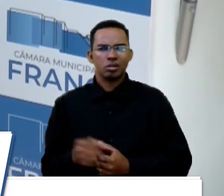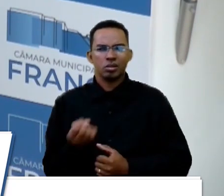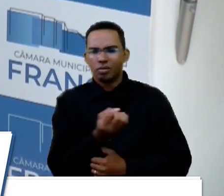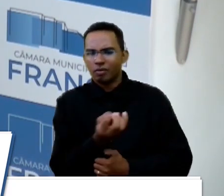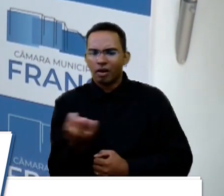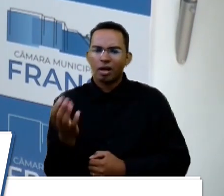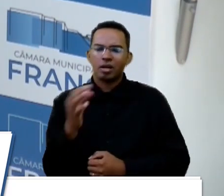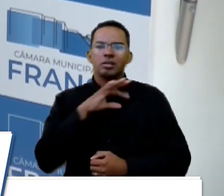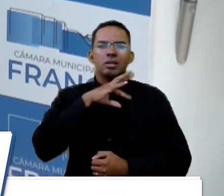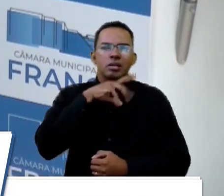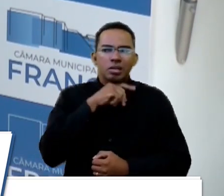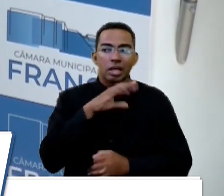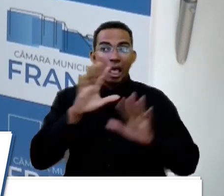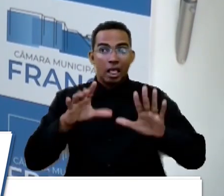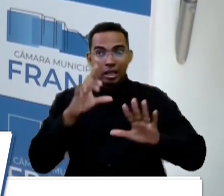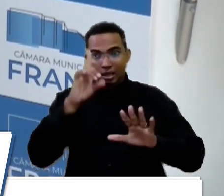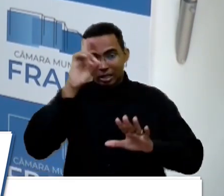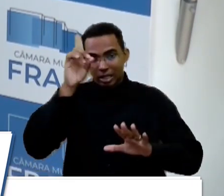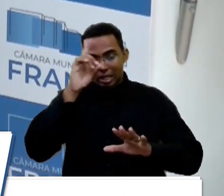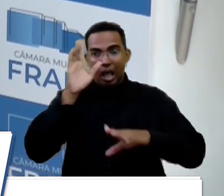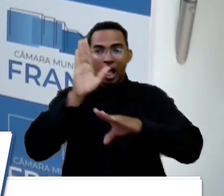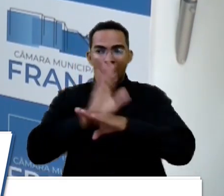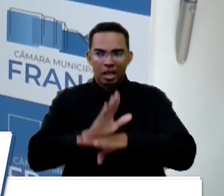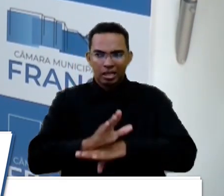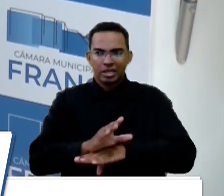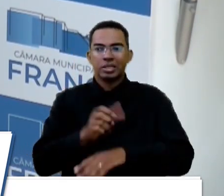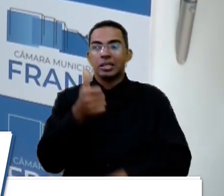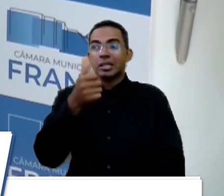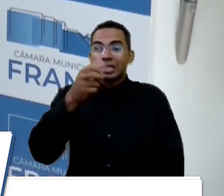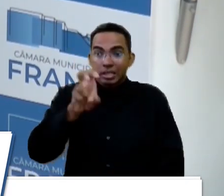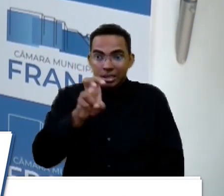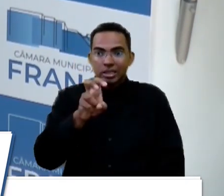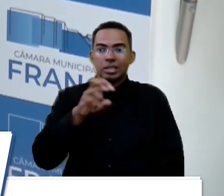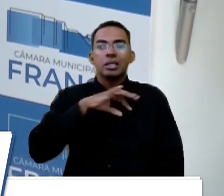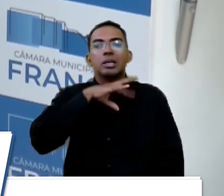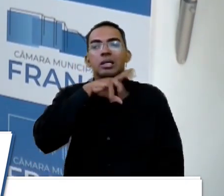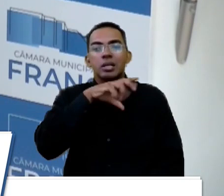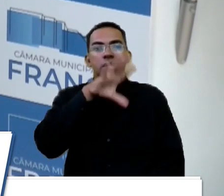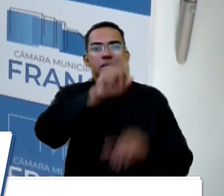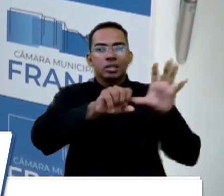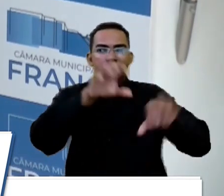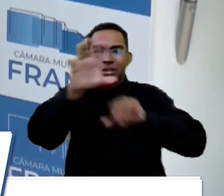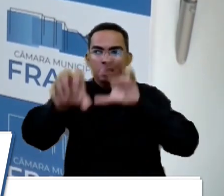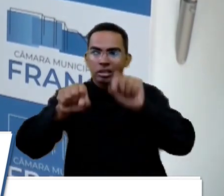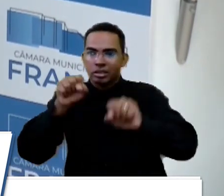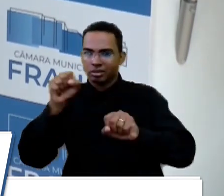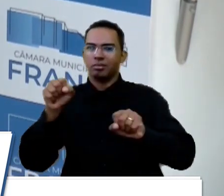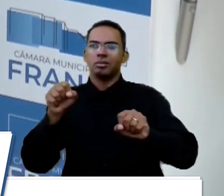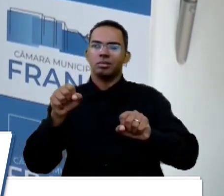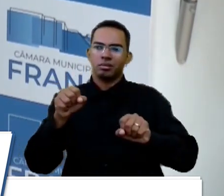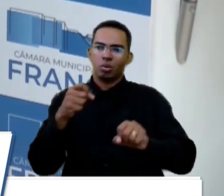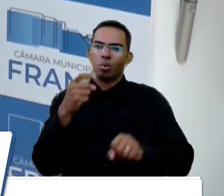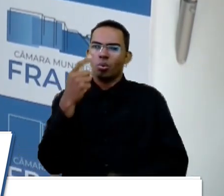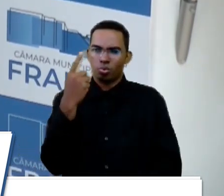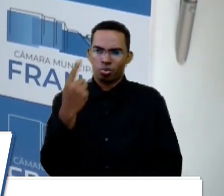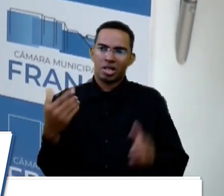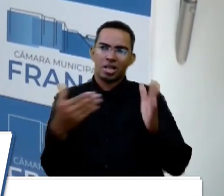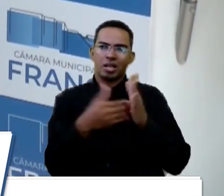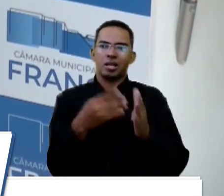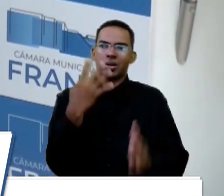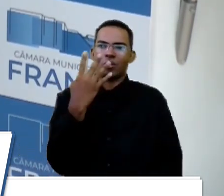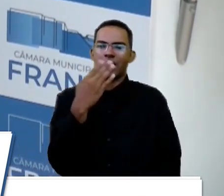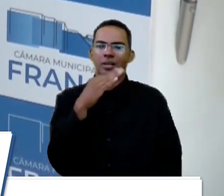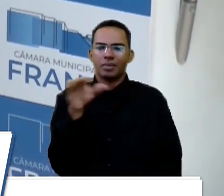tem dia, que no período da tarde tem 15 animais pra serem recolhidos. Dá uma às quatro e pouco da tarde.